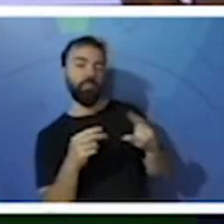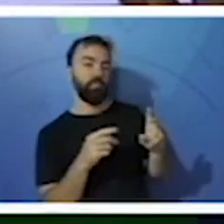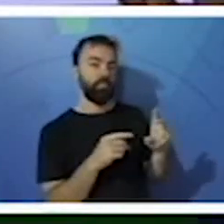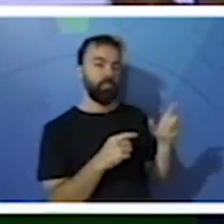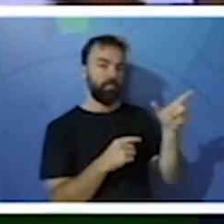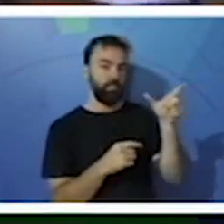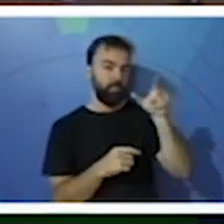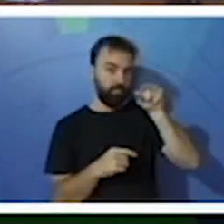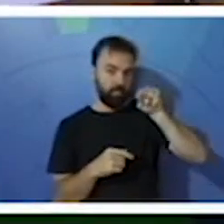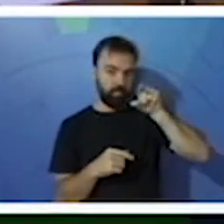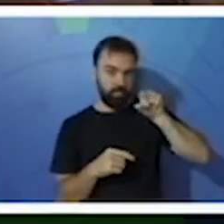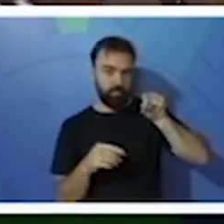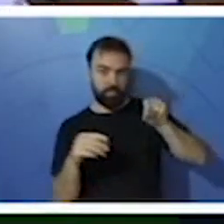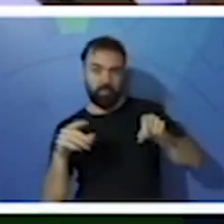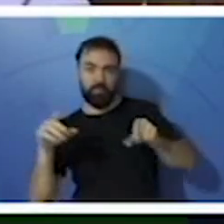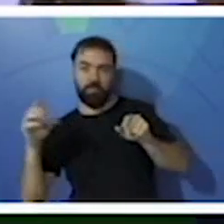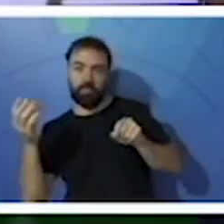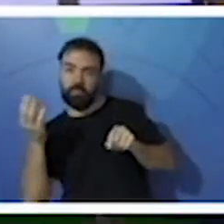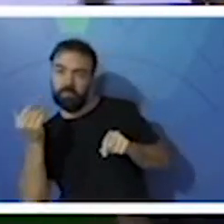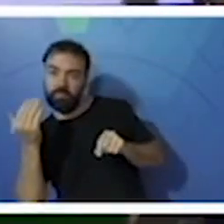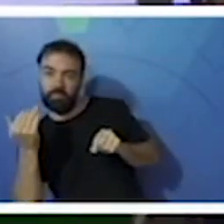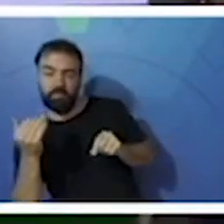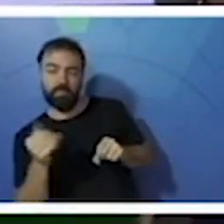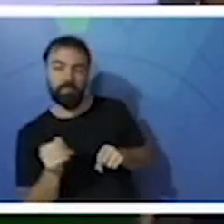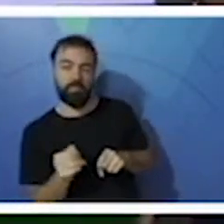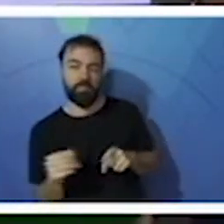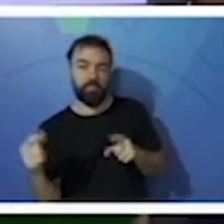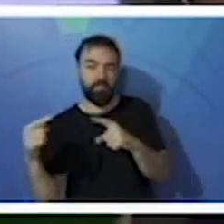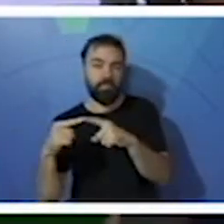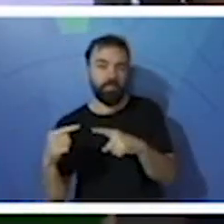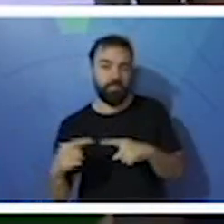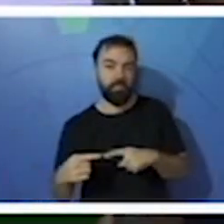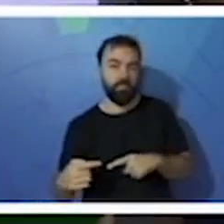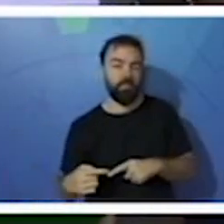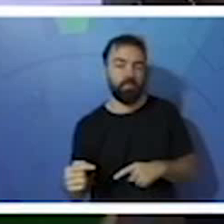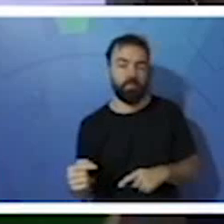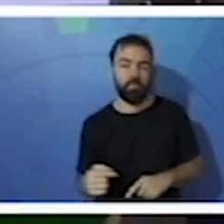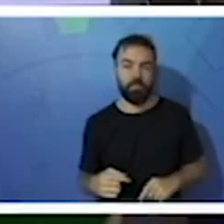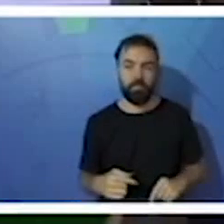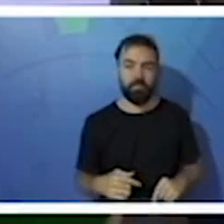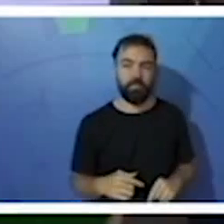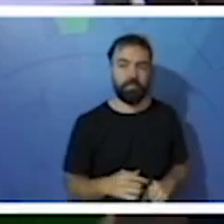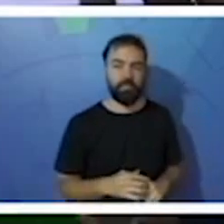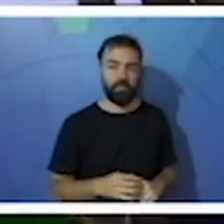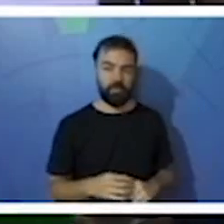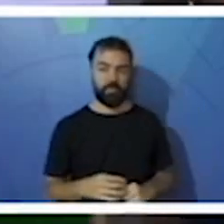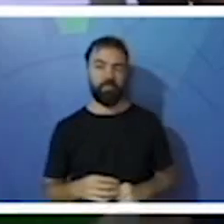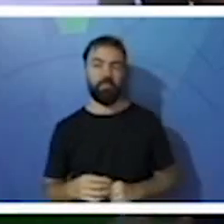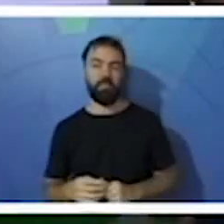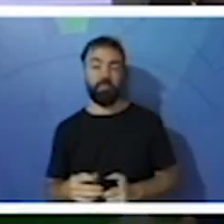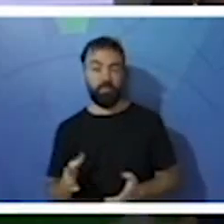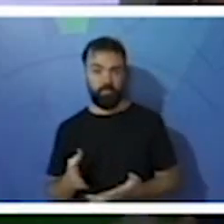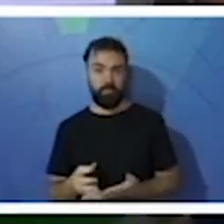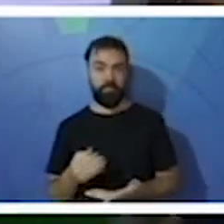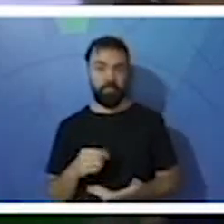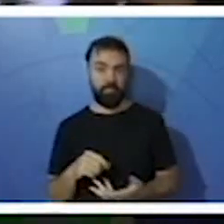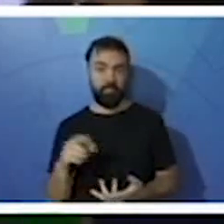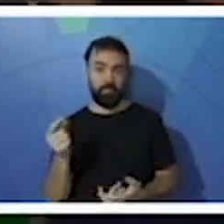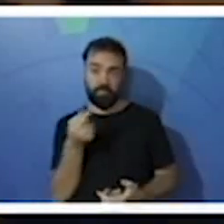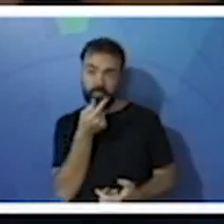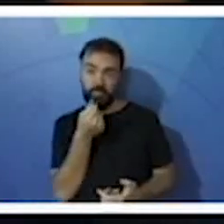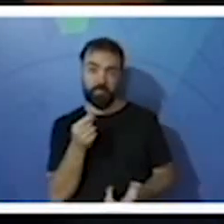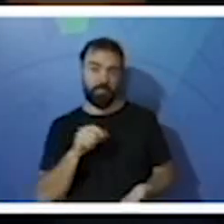alimentação, né? O bico de cada uma com o tipo de alimentação. Vamos fazer essa atividade juntos? Peguem o seu lápis.